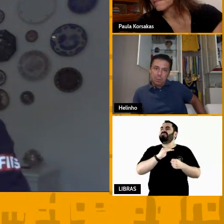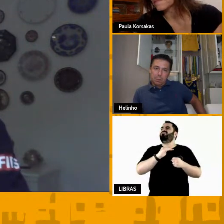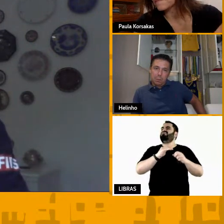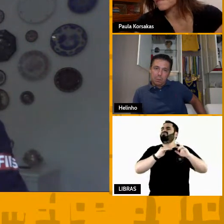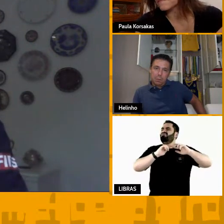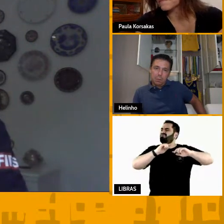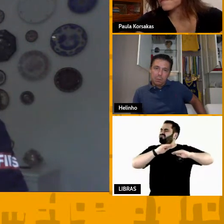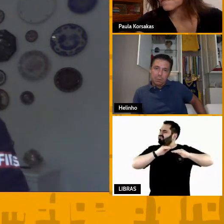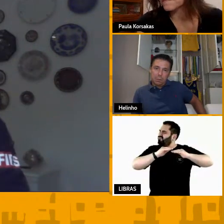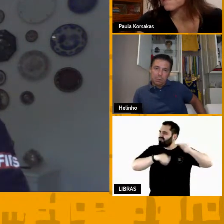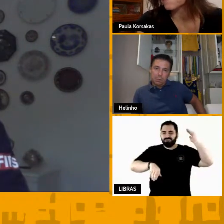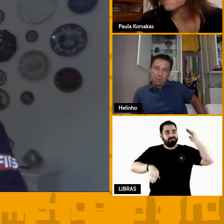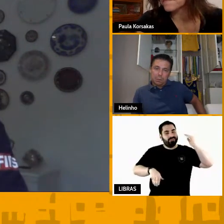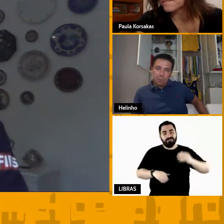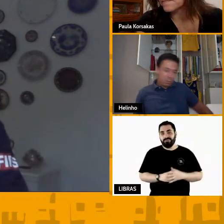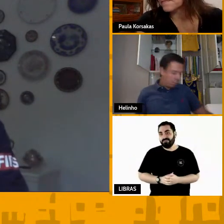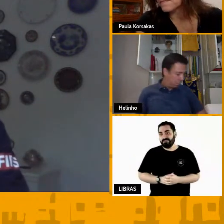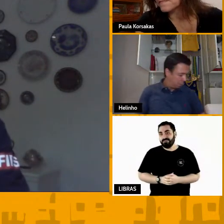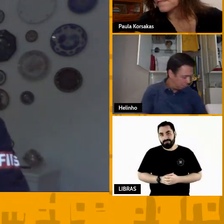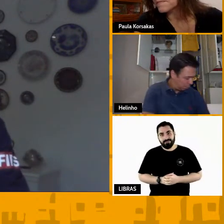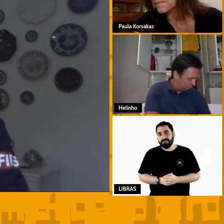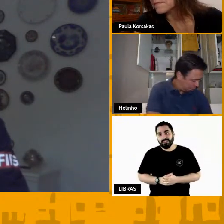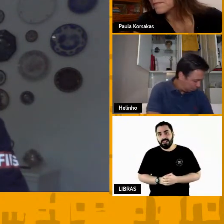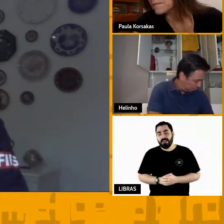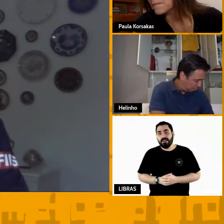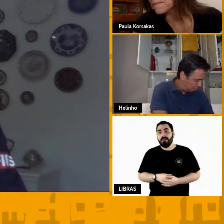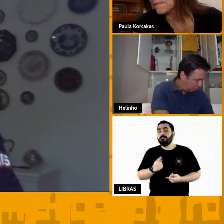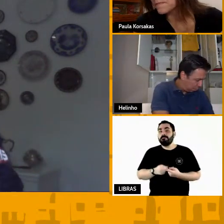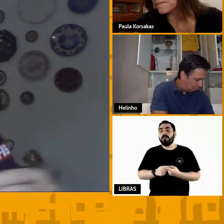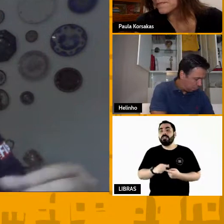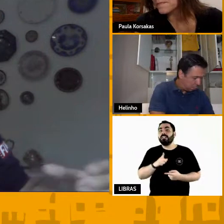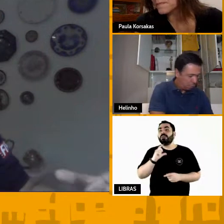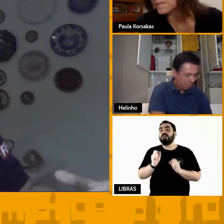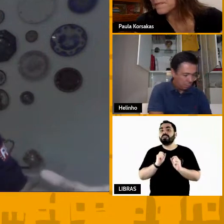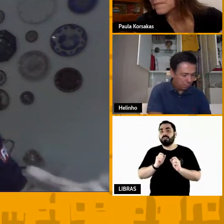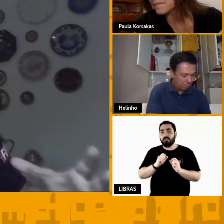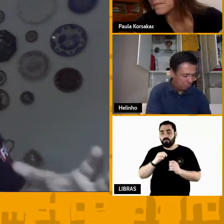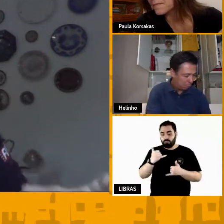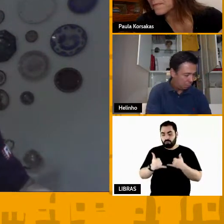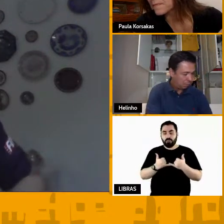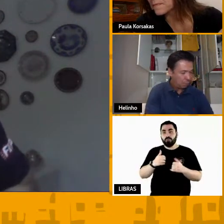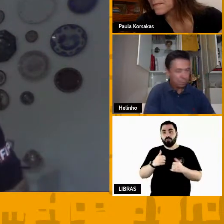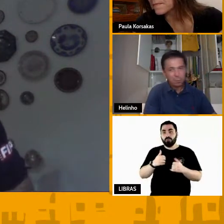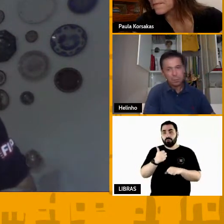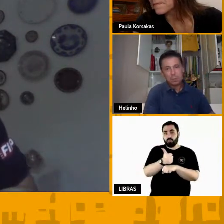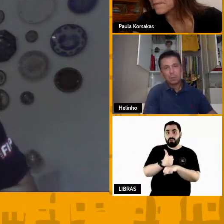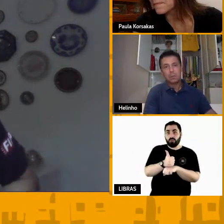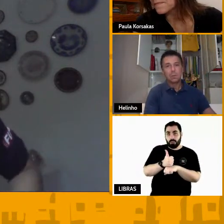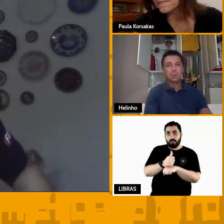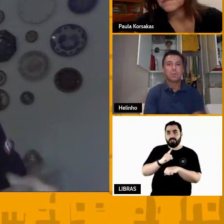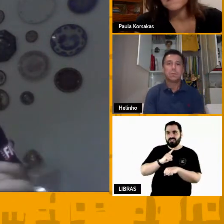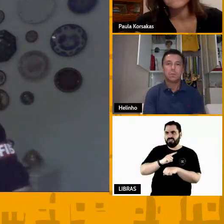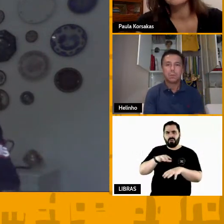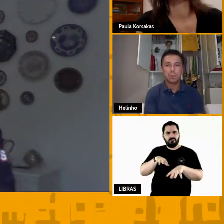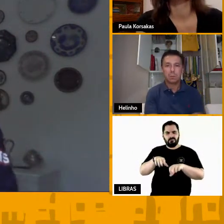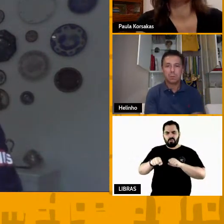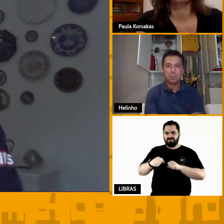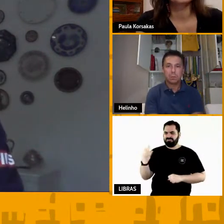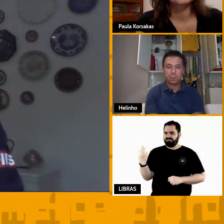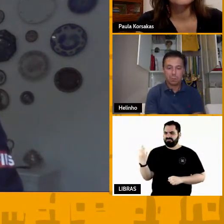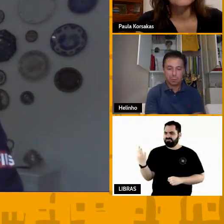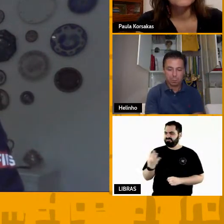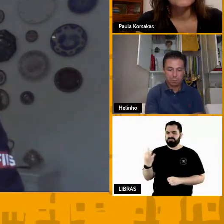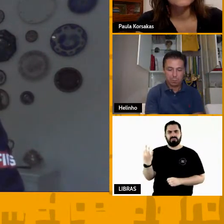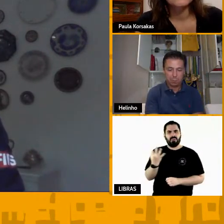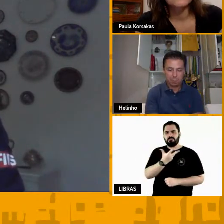entrada tem alguns viés um pouquinho diferentes então o jogador que tem uma baita formação é um baita com talento muitas